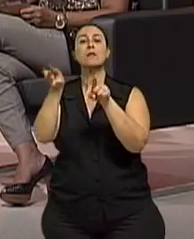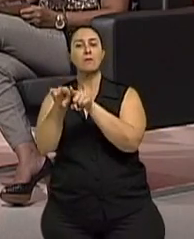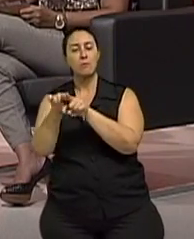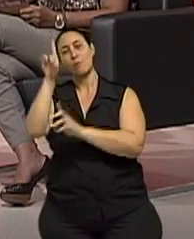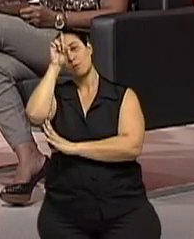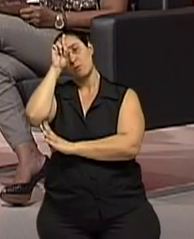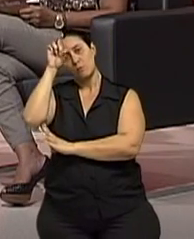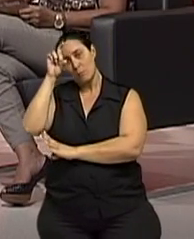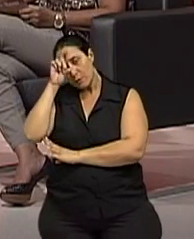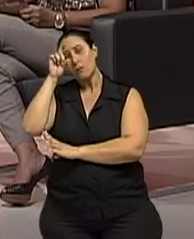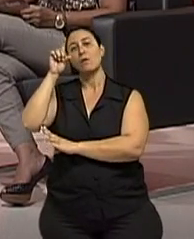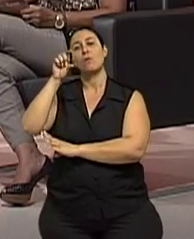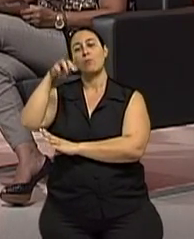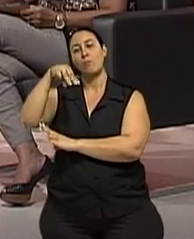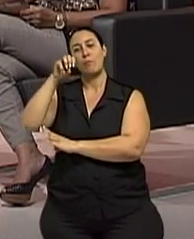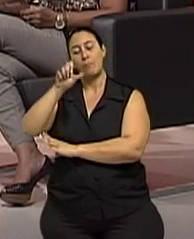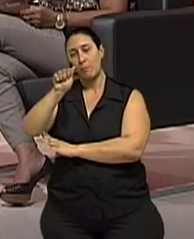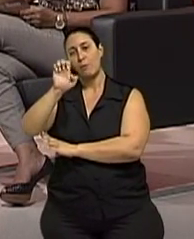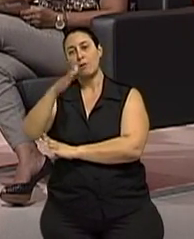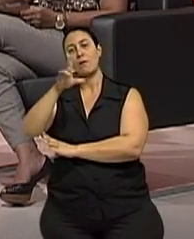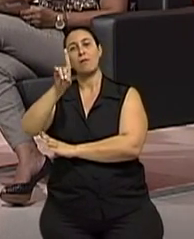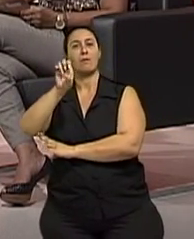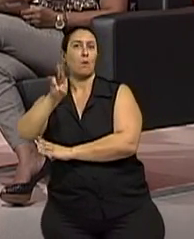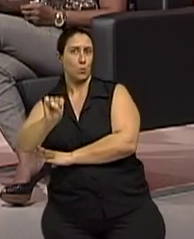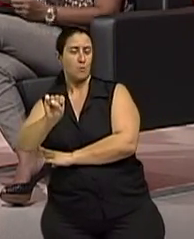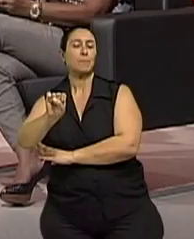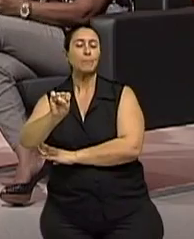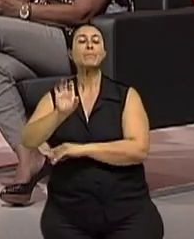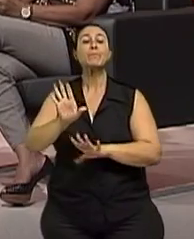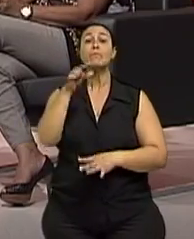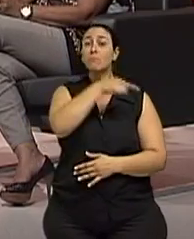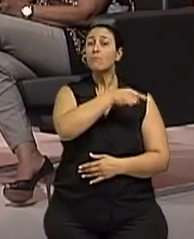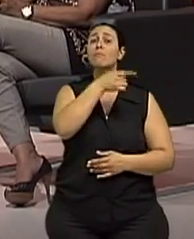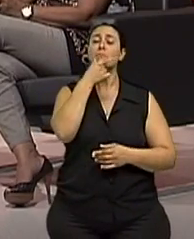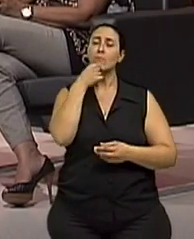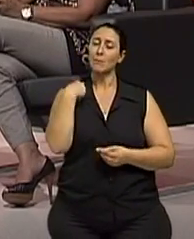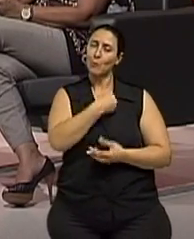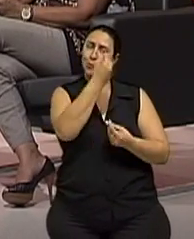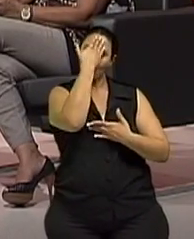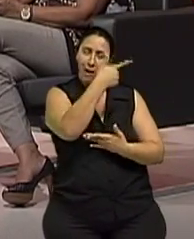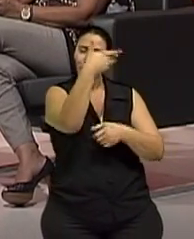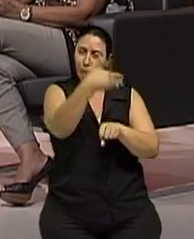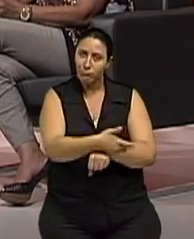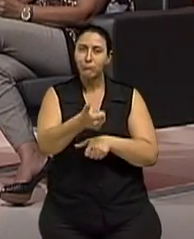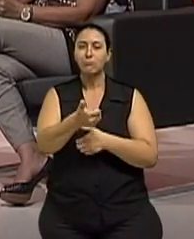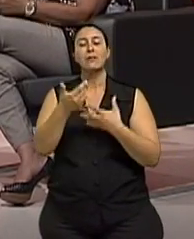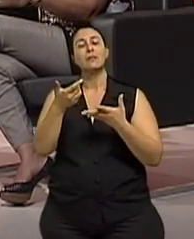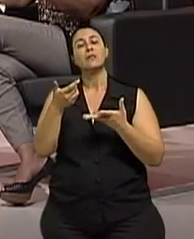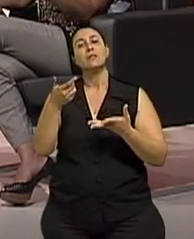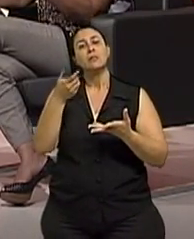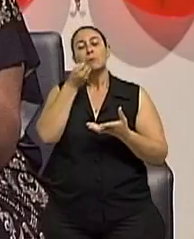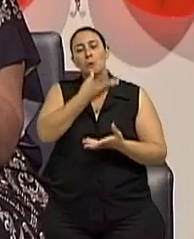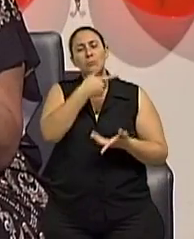realmente é muito solicitado pelos idosos, pelas pessoas que já passaram nessa passagem. É prazer, Isabel. Prazer estar aqui também. Que coisa